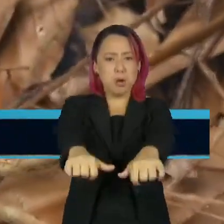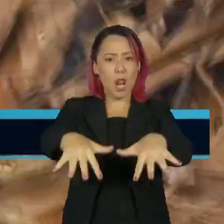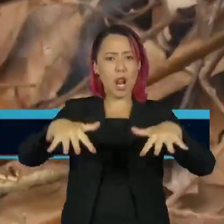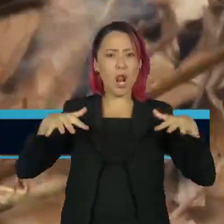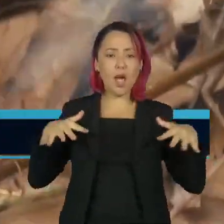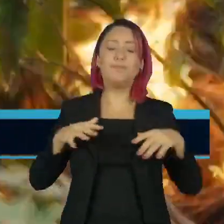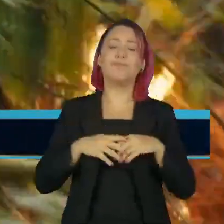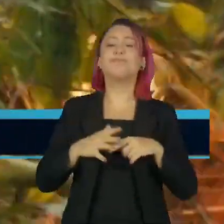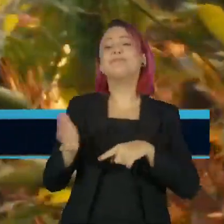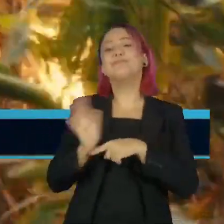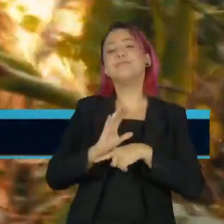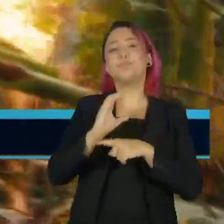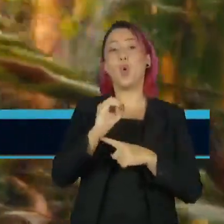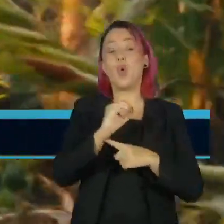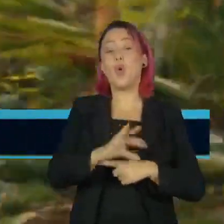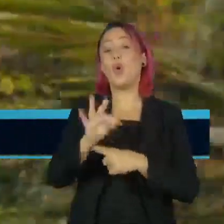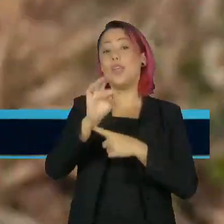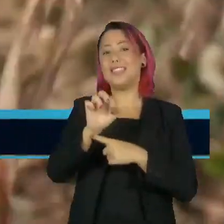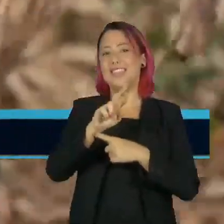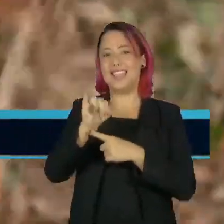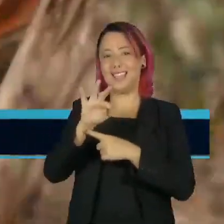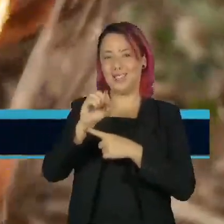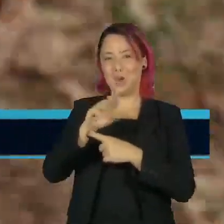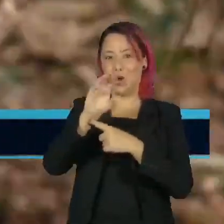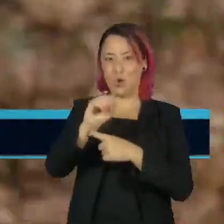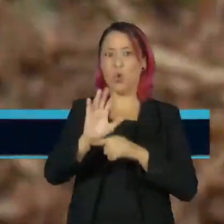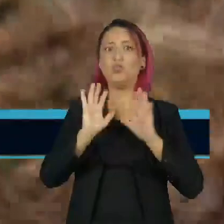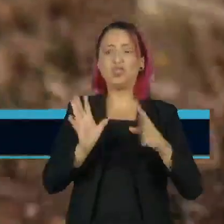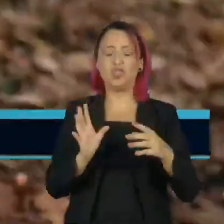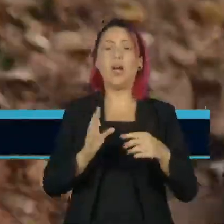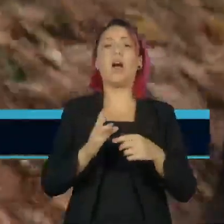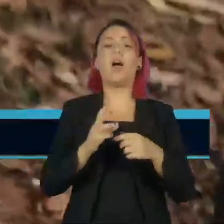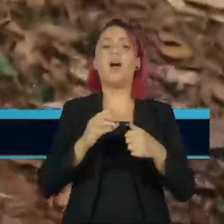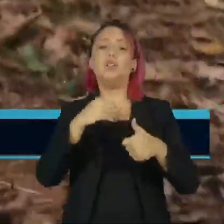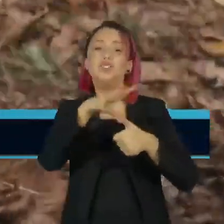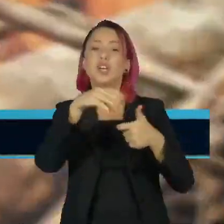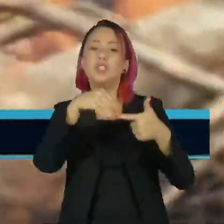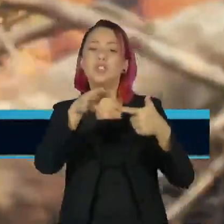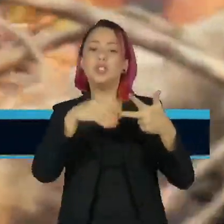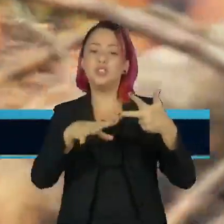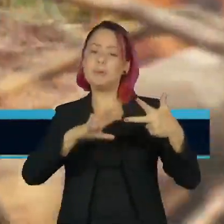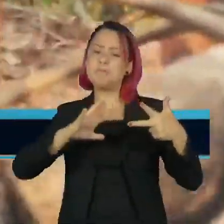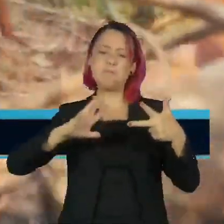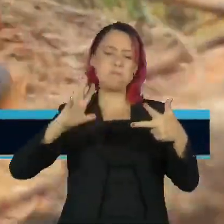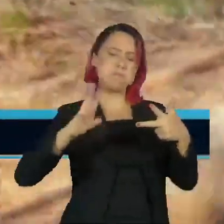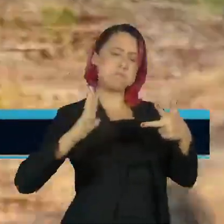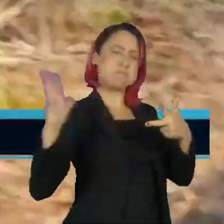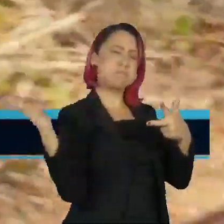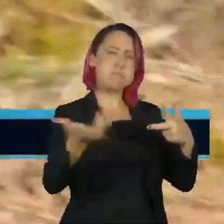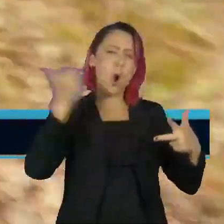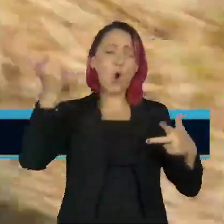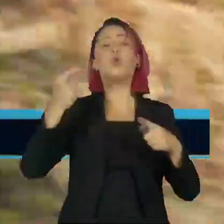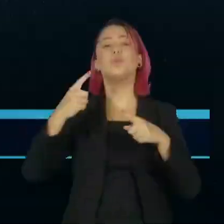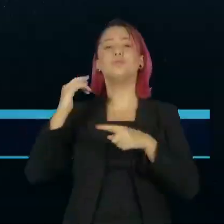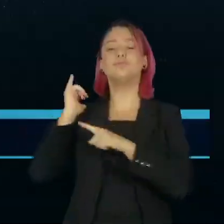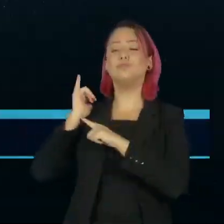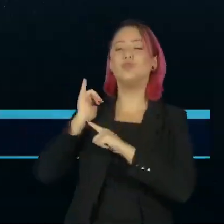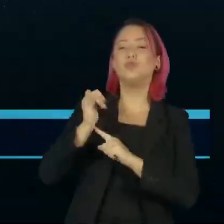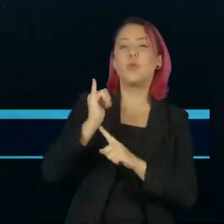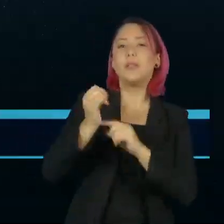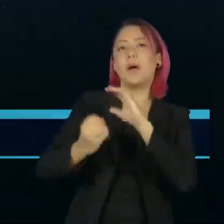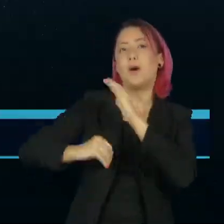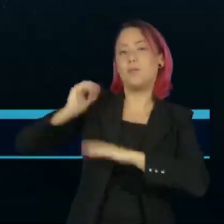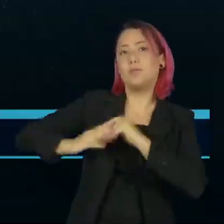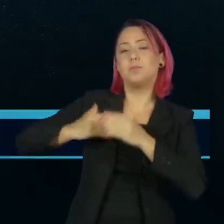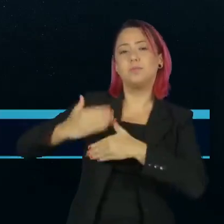indicado ao Emmy em três categorias e venceu por mérito excepcional na produção de documentários. Esse